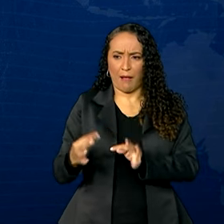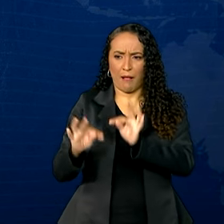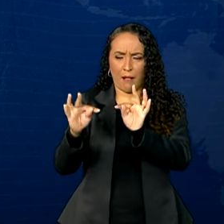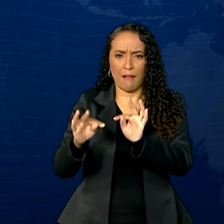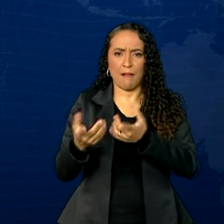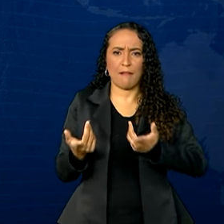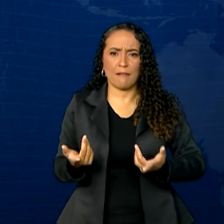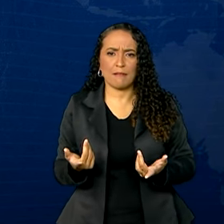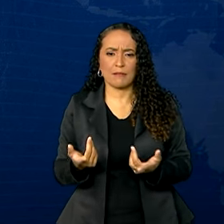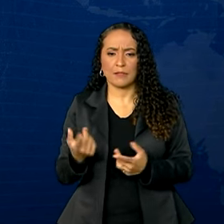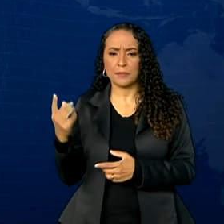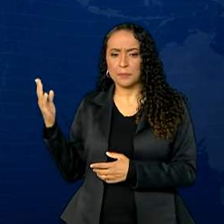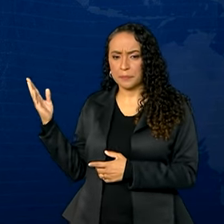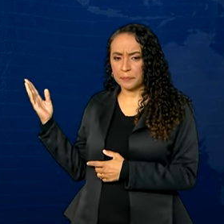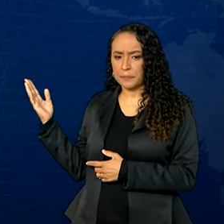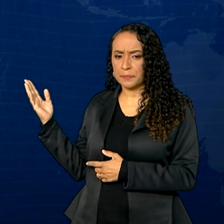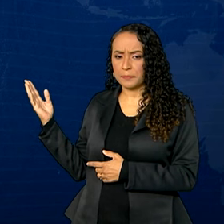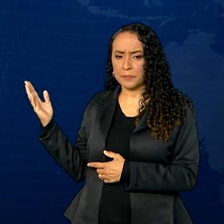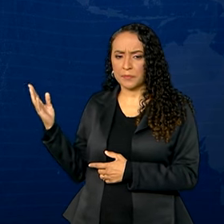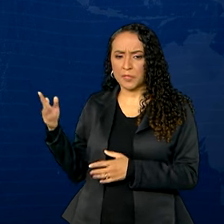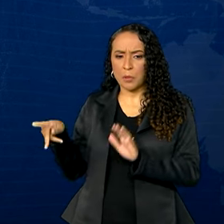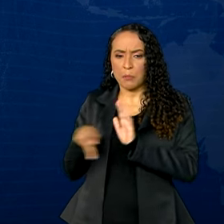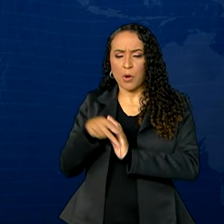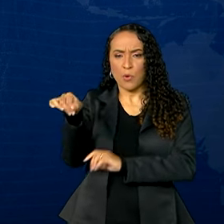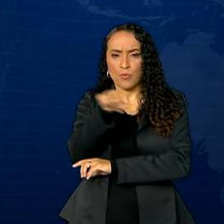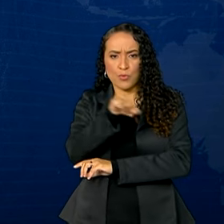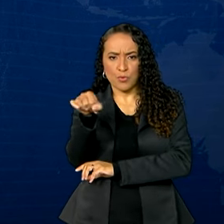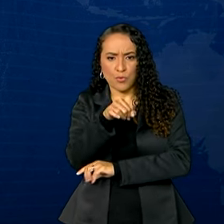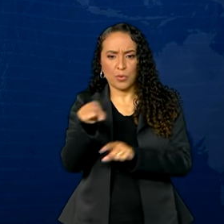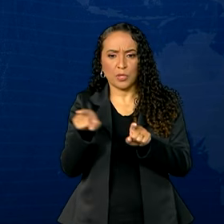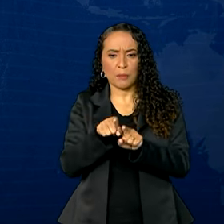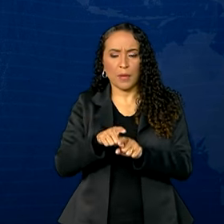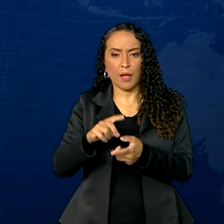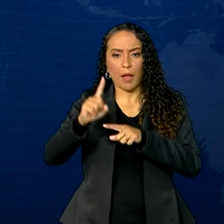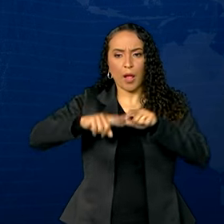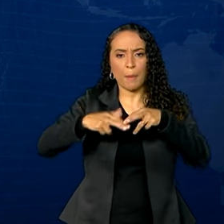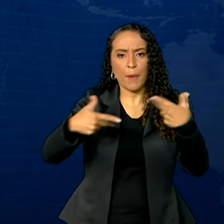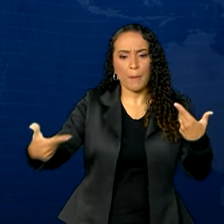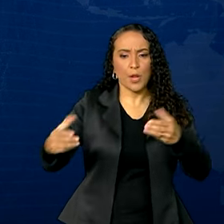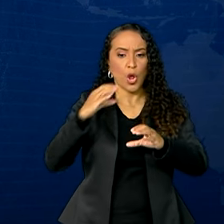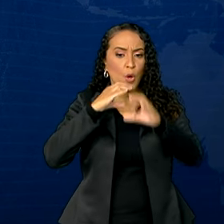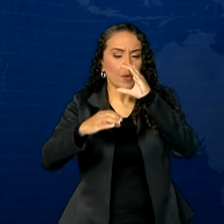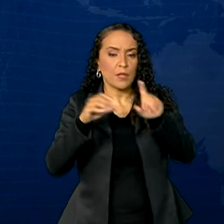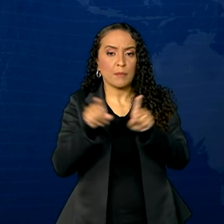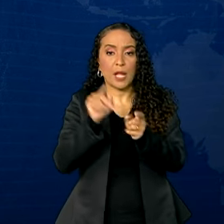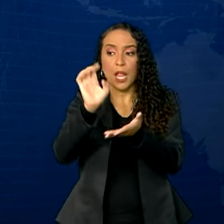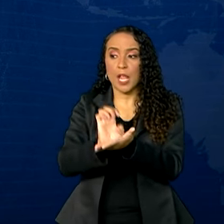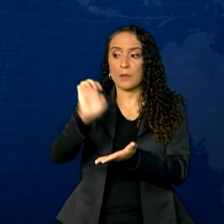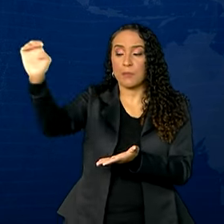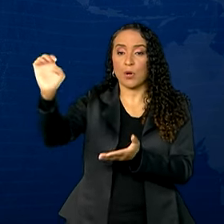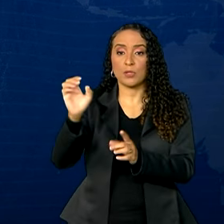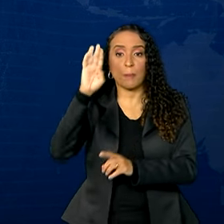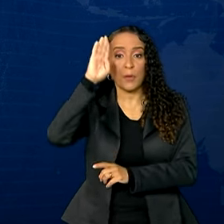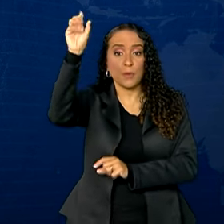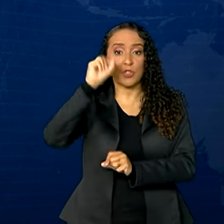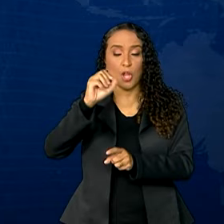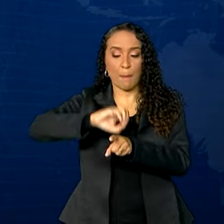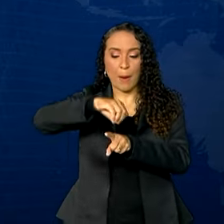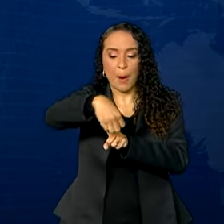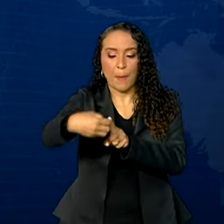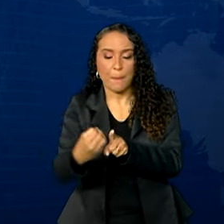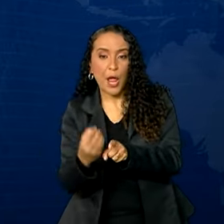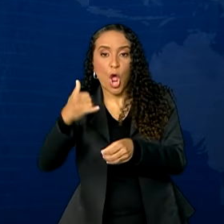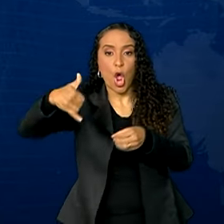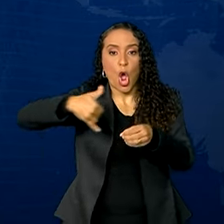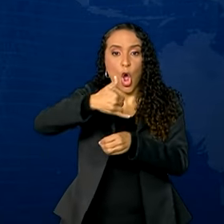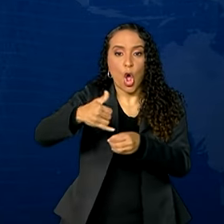veículos automotores e equipamentos de telecomunicações, e exporta principalmente soja, óleos brutos de